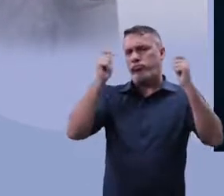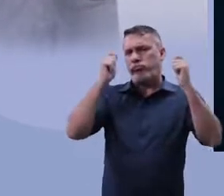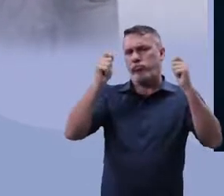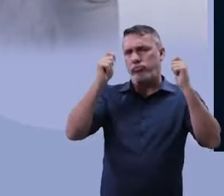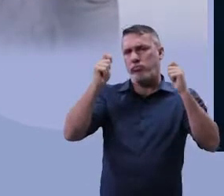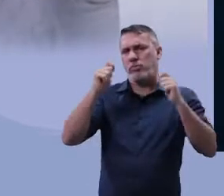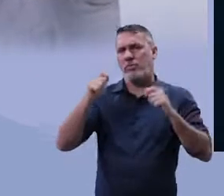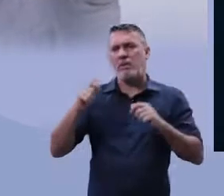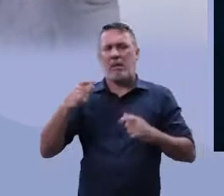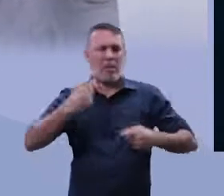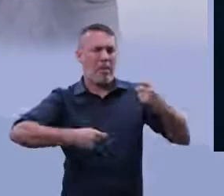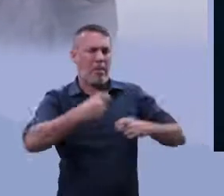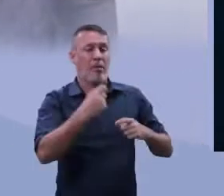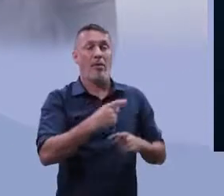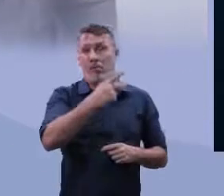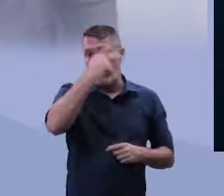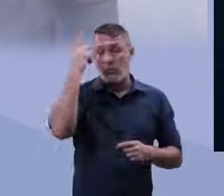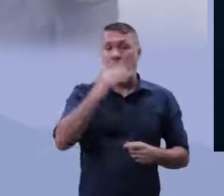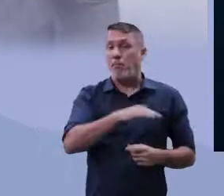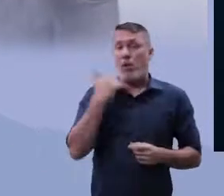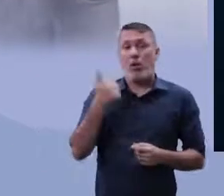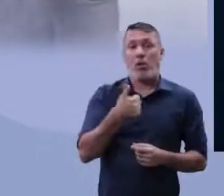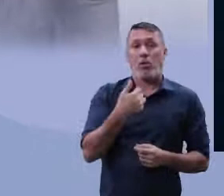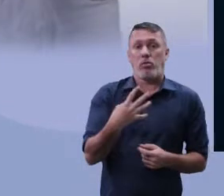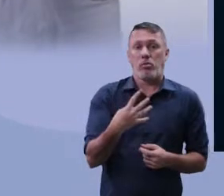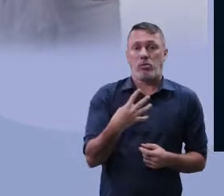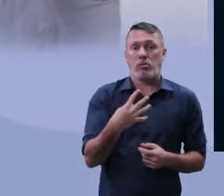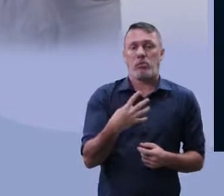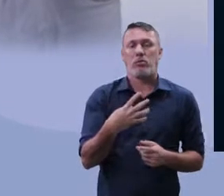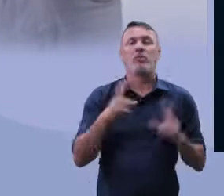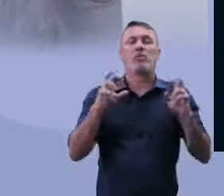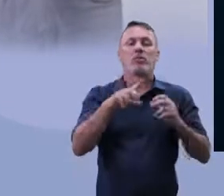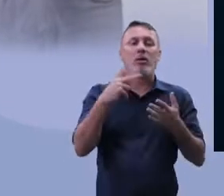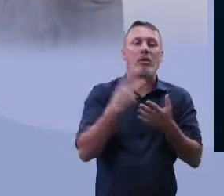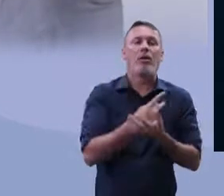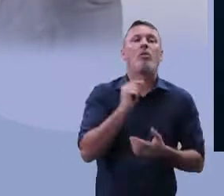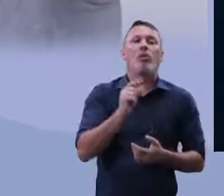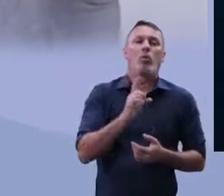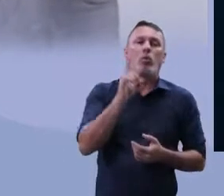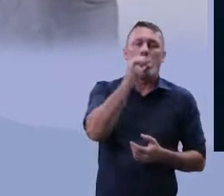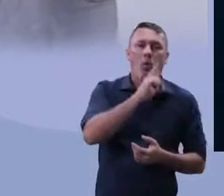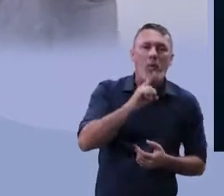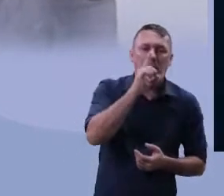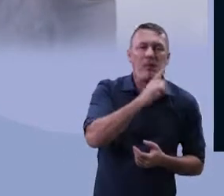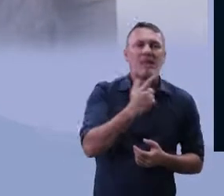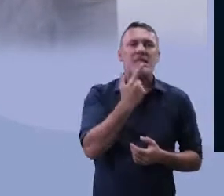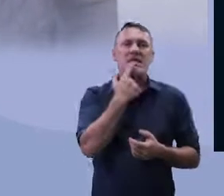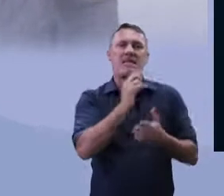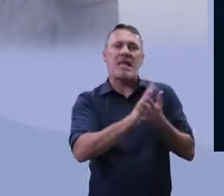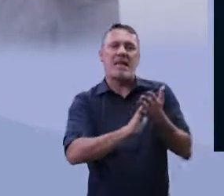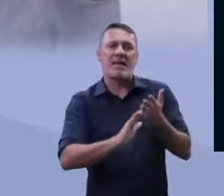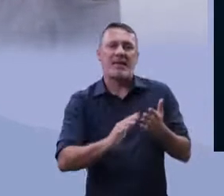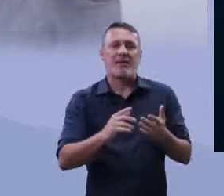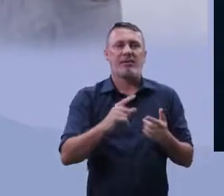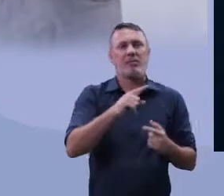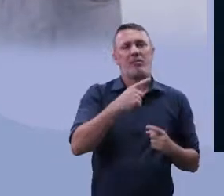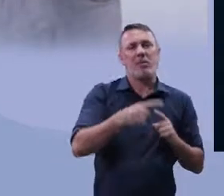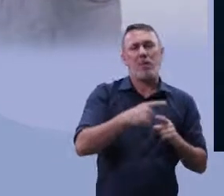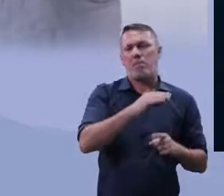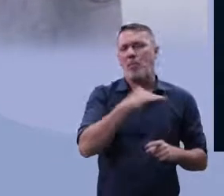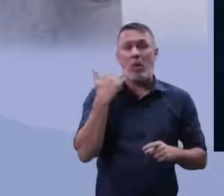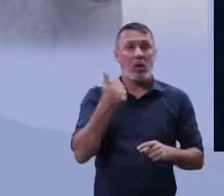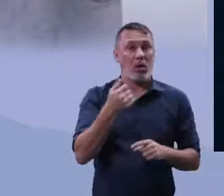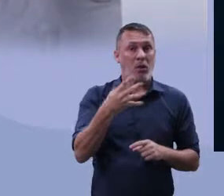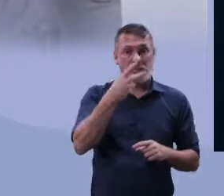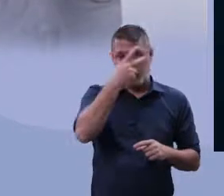14 pessoas foram mortas, isso daí ficou conhecido como o Domingo Sangrento Domingo, o Sunday, Blurry Sunday, música